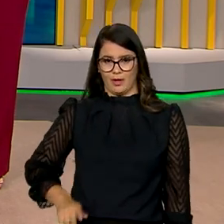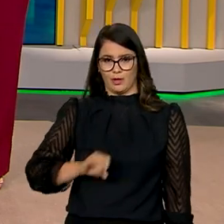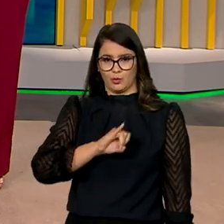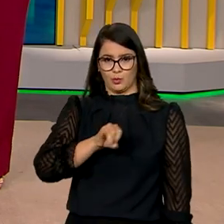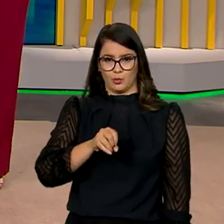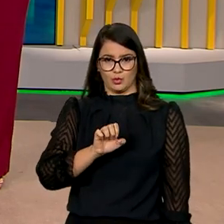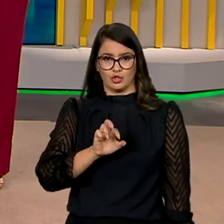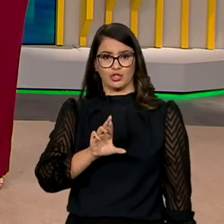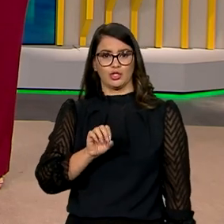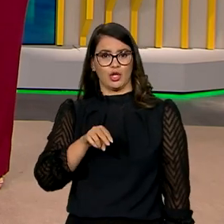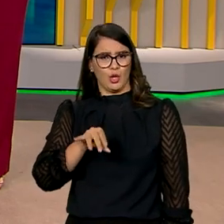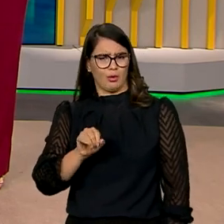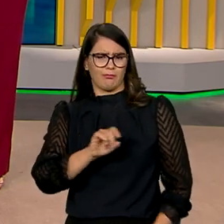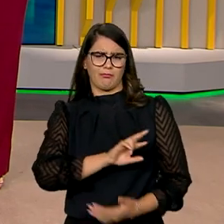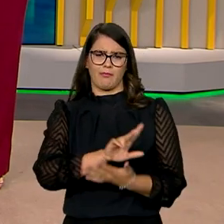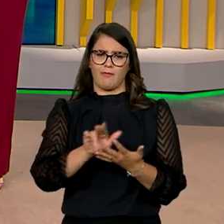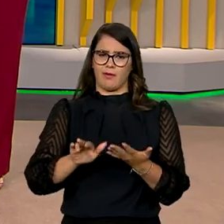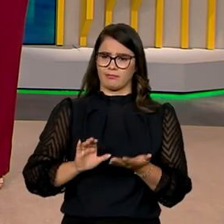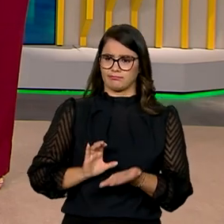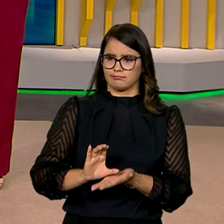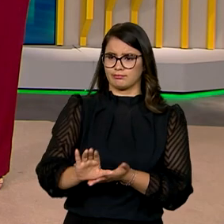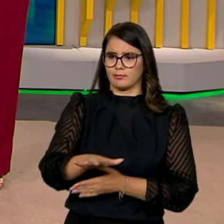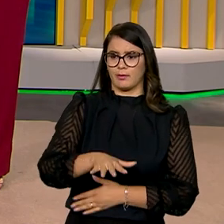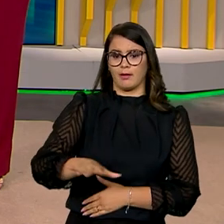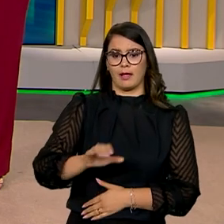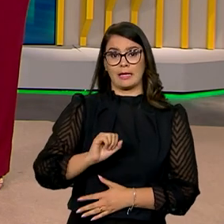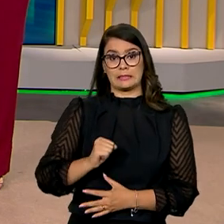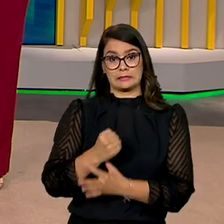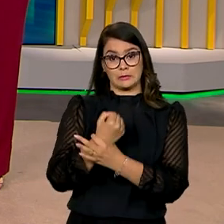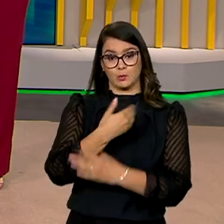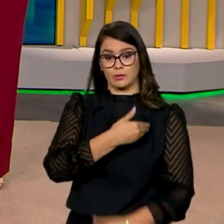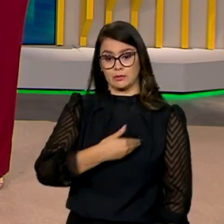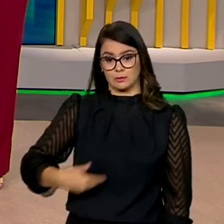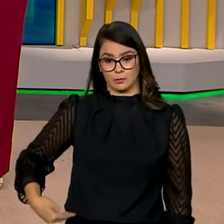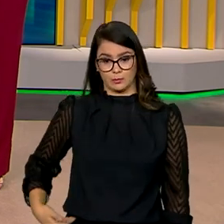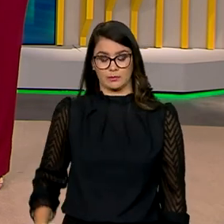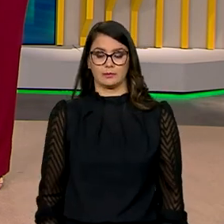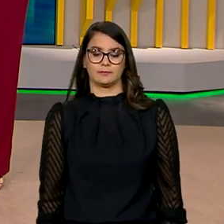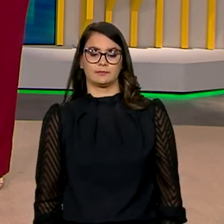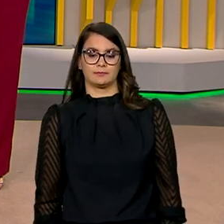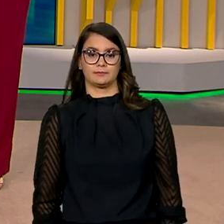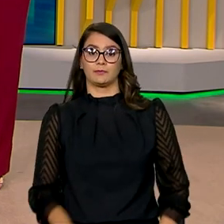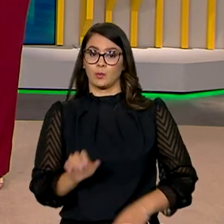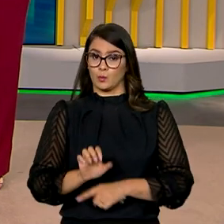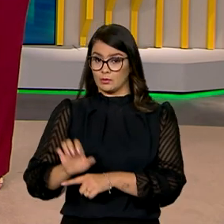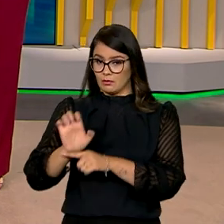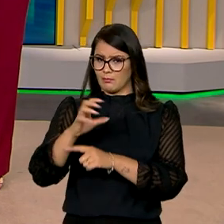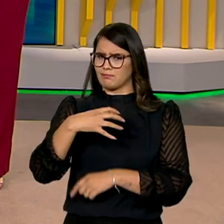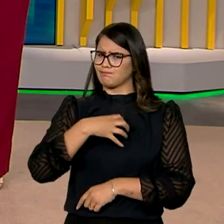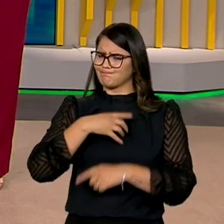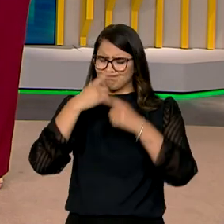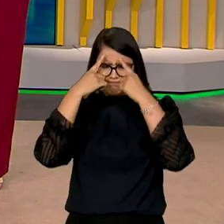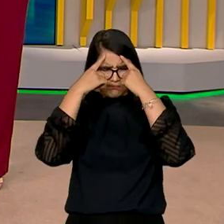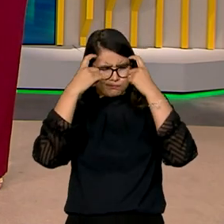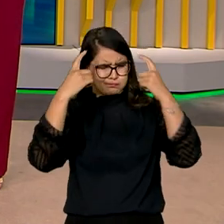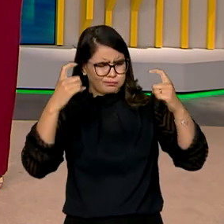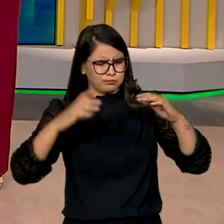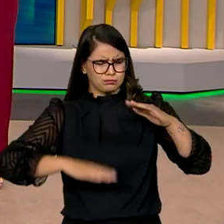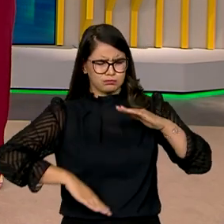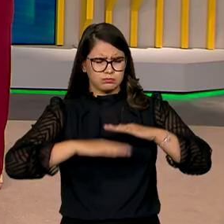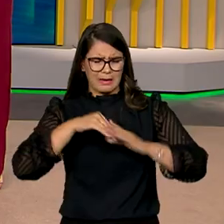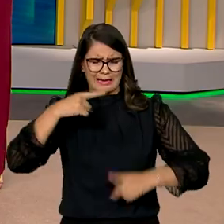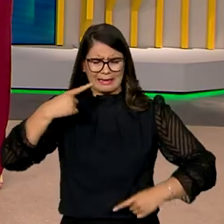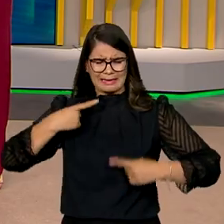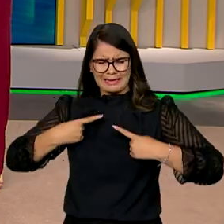uma série de ações e investimentos na área de segurança pública. O Estado passa por uma onda de violência provocada por